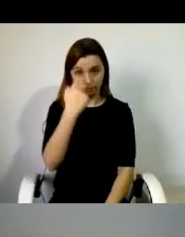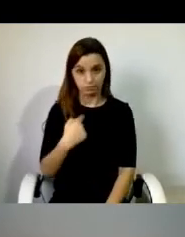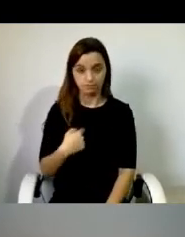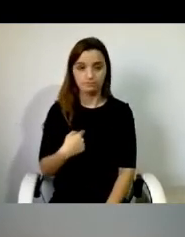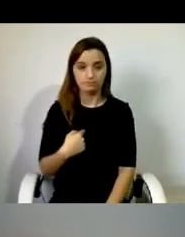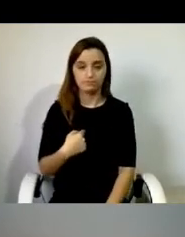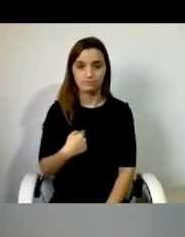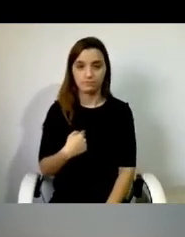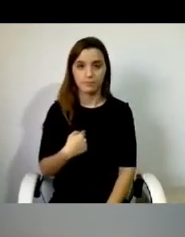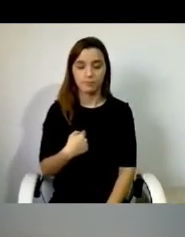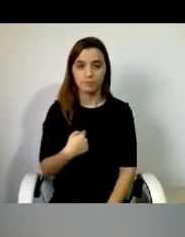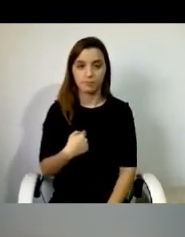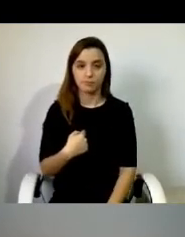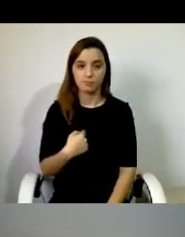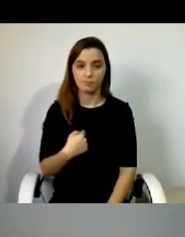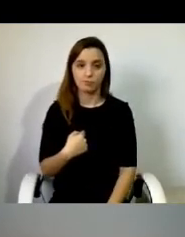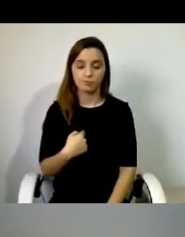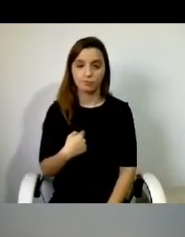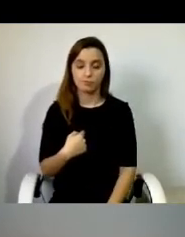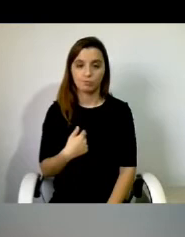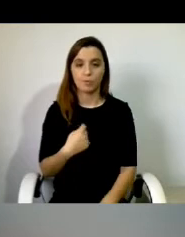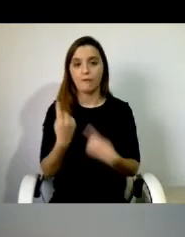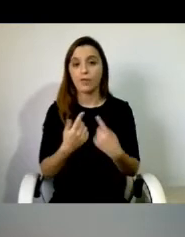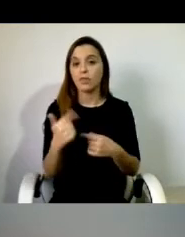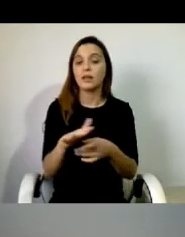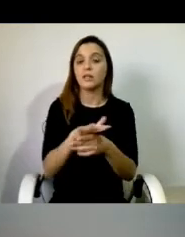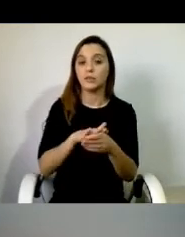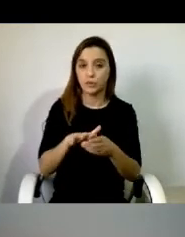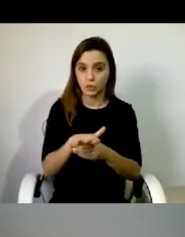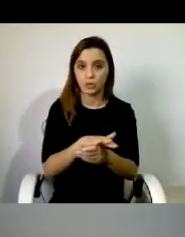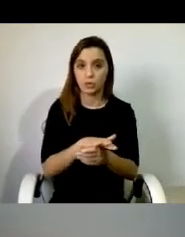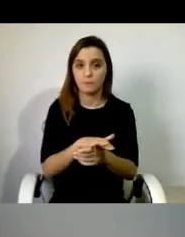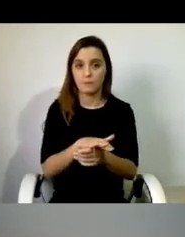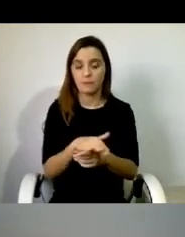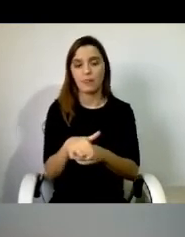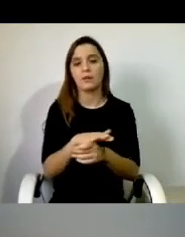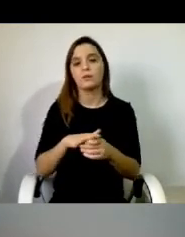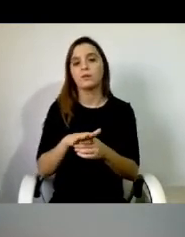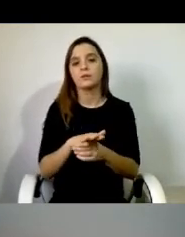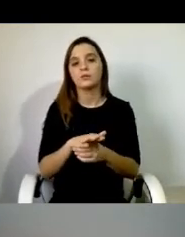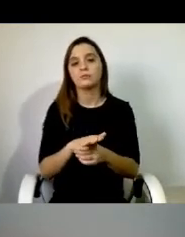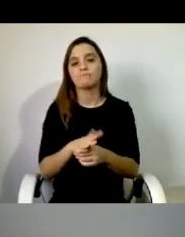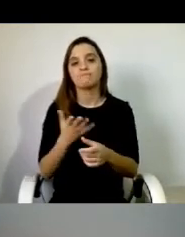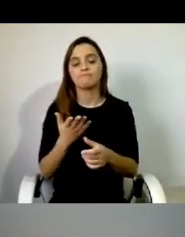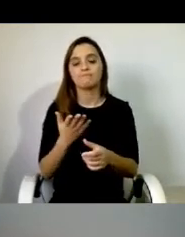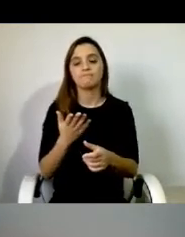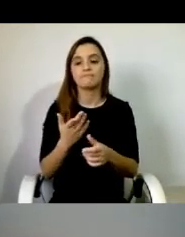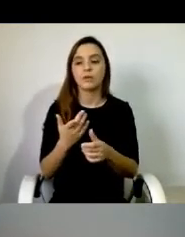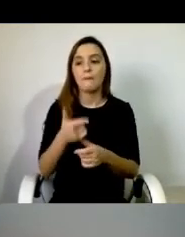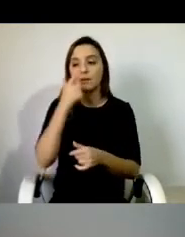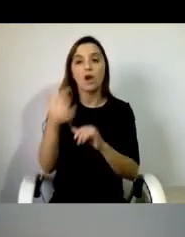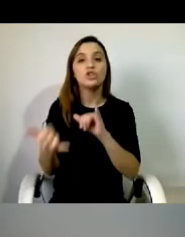portanto, eles se deparam às vezes com situações que não são comunicadas pelos nossos associados